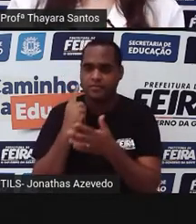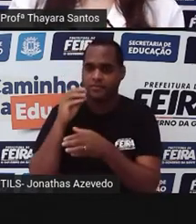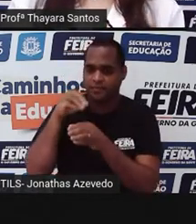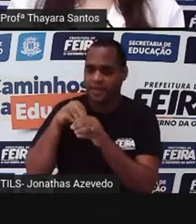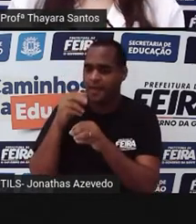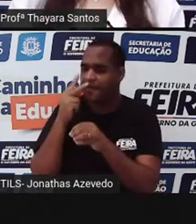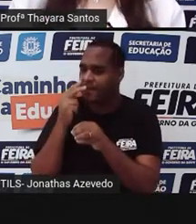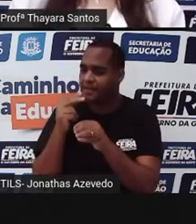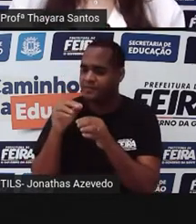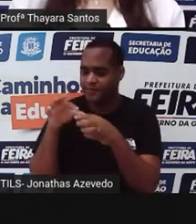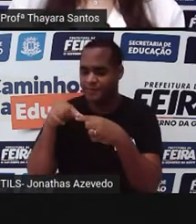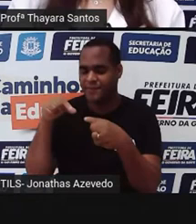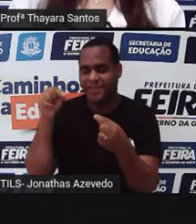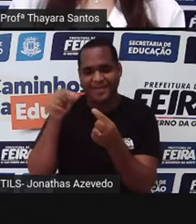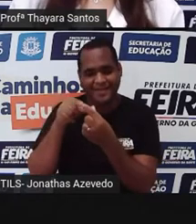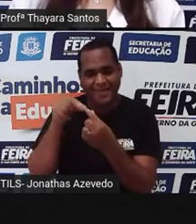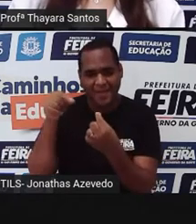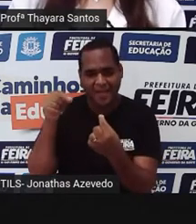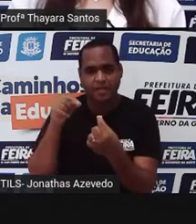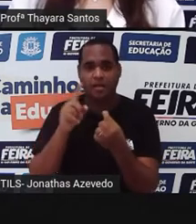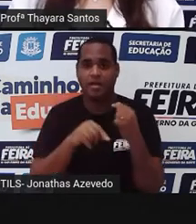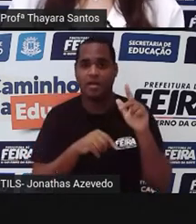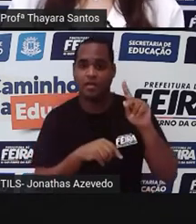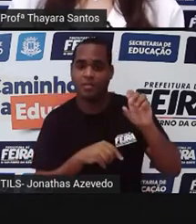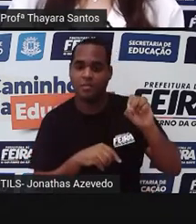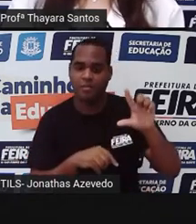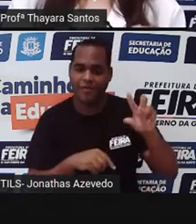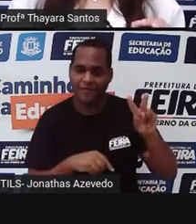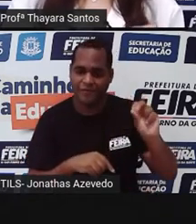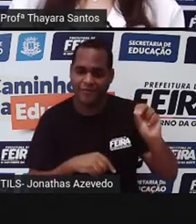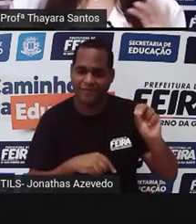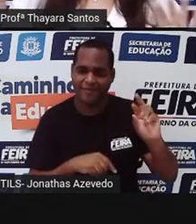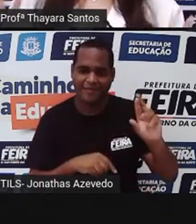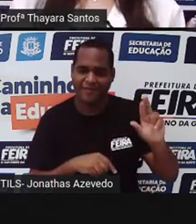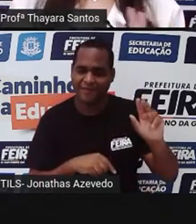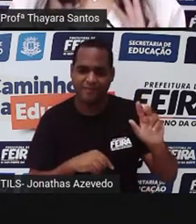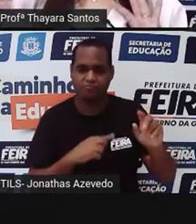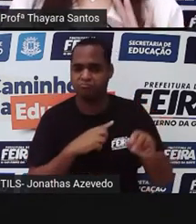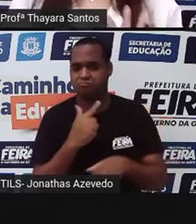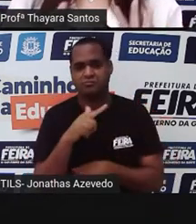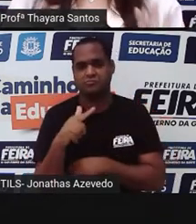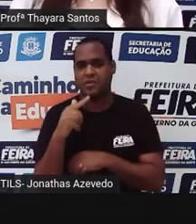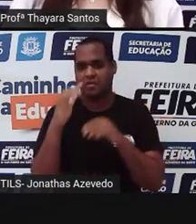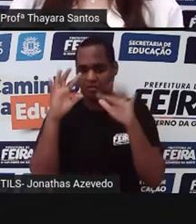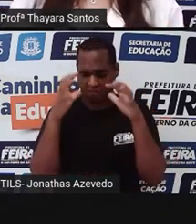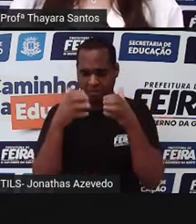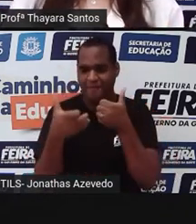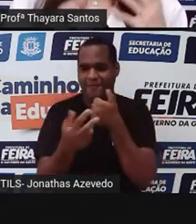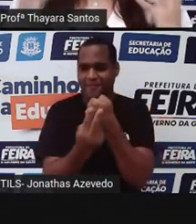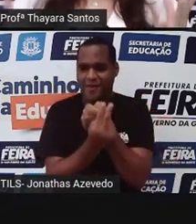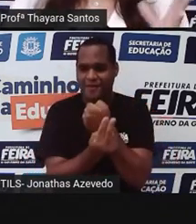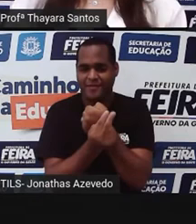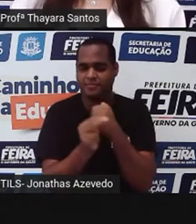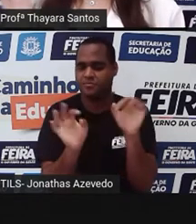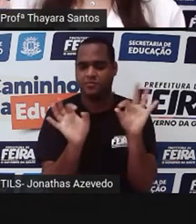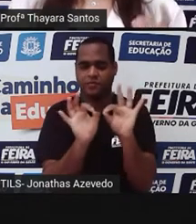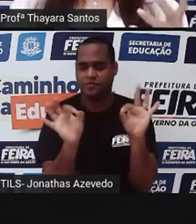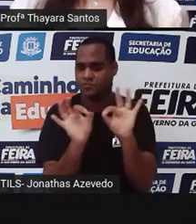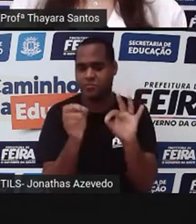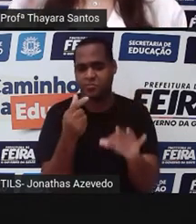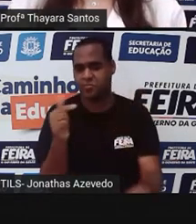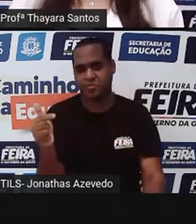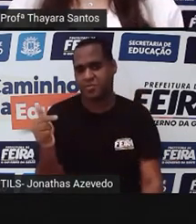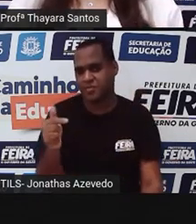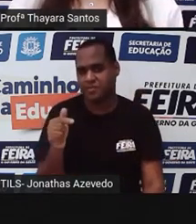forma de pena. Já o povo, ele não tem nenhuma concha, nem interna, nem externa. Então, essas são as